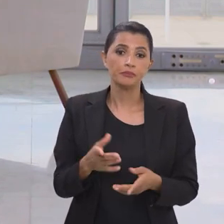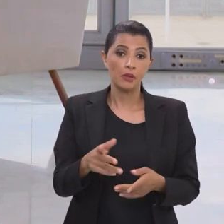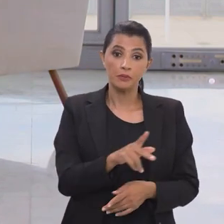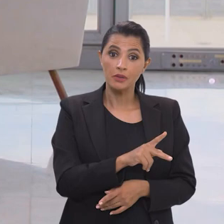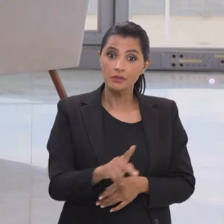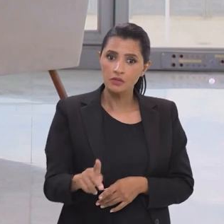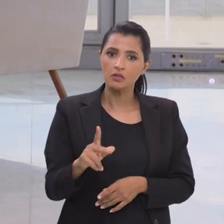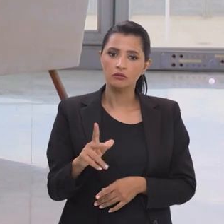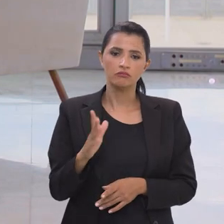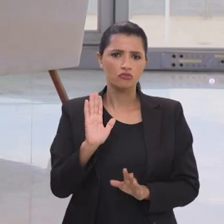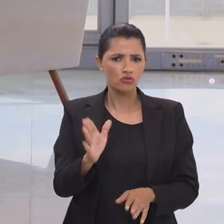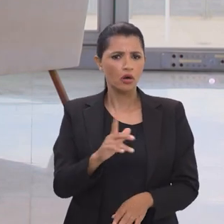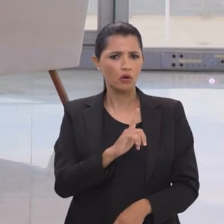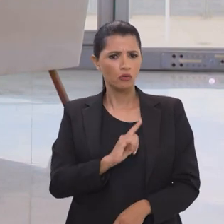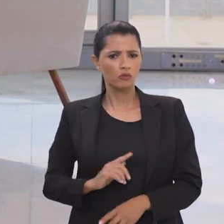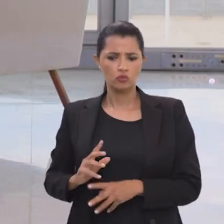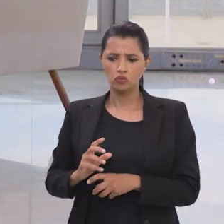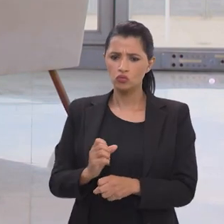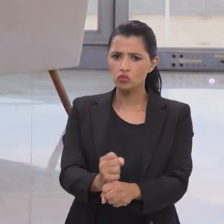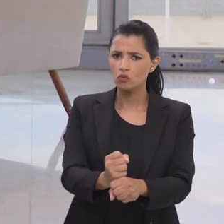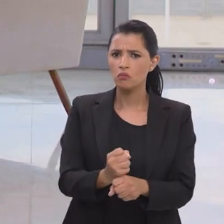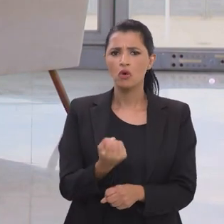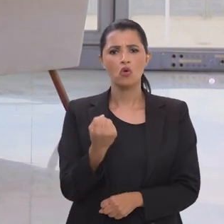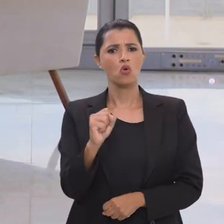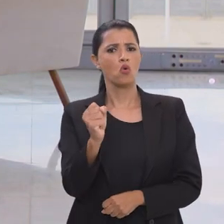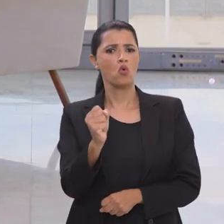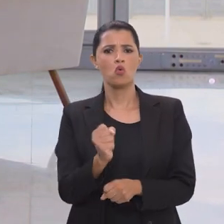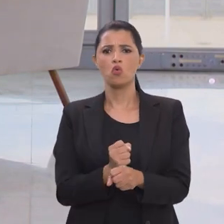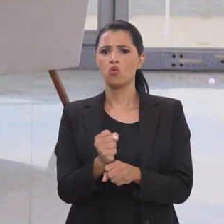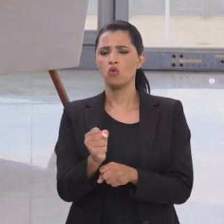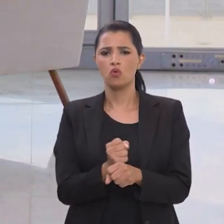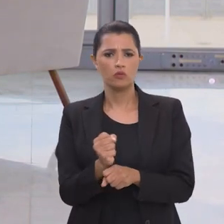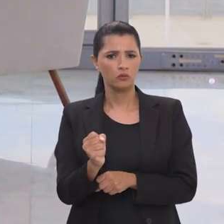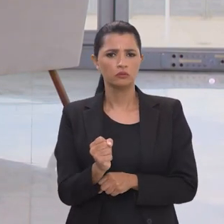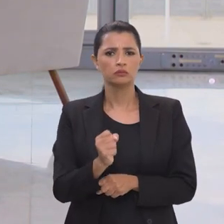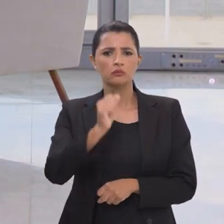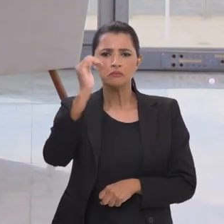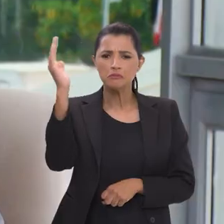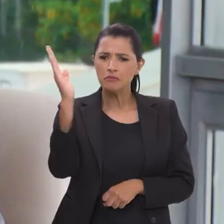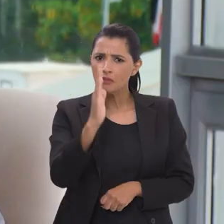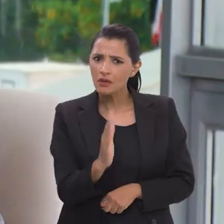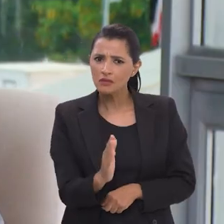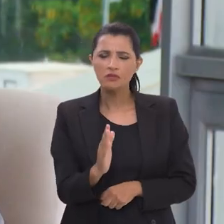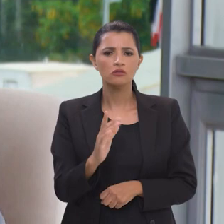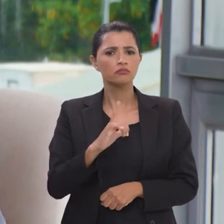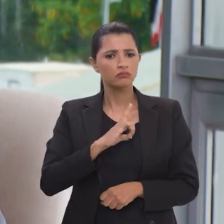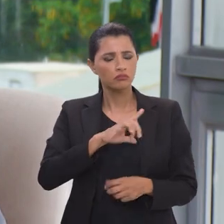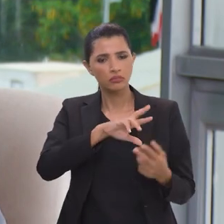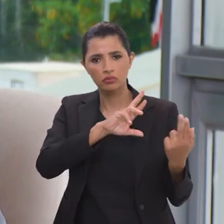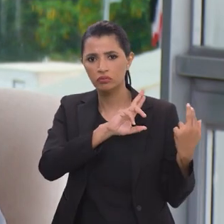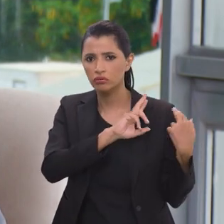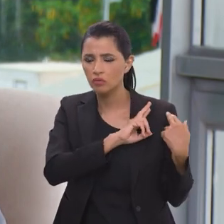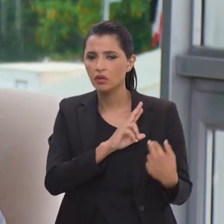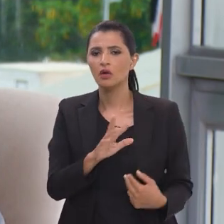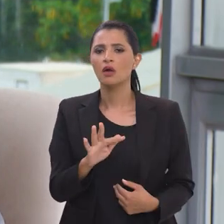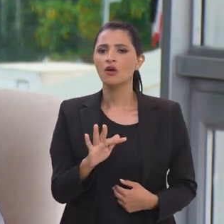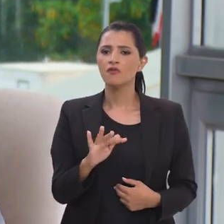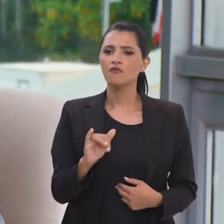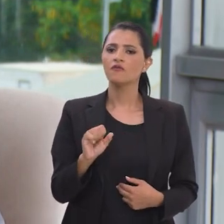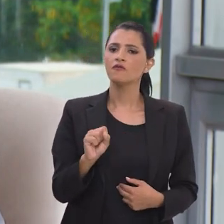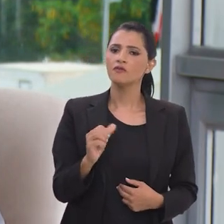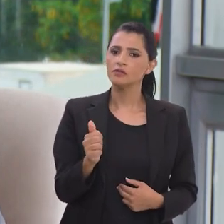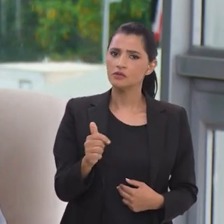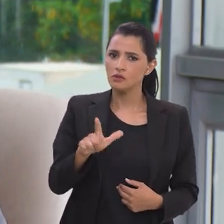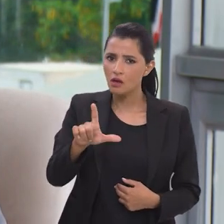O presidente não governou durante oito anos. E o Brasil nunca teve tanta responsabilidade fiscal como